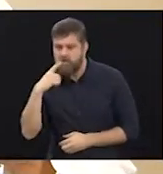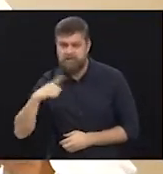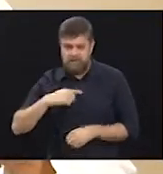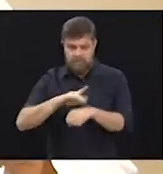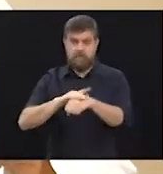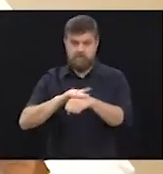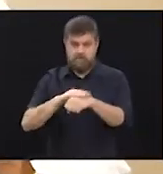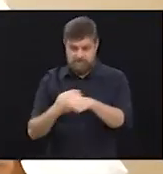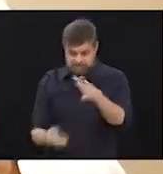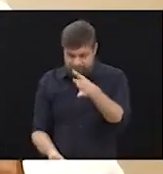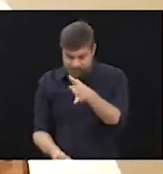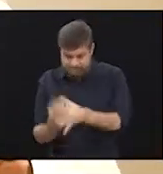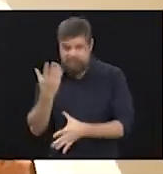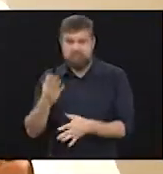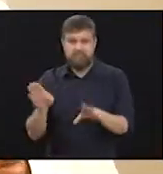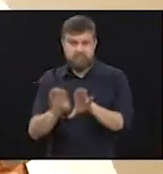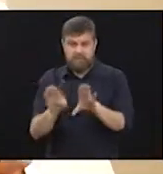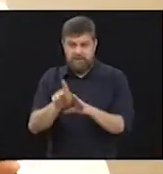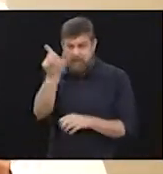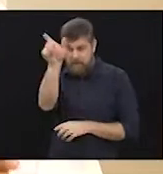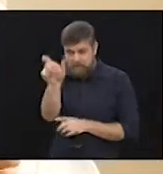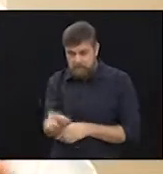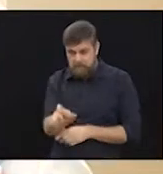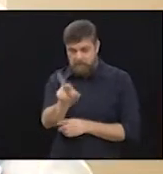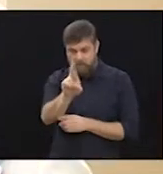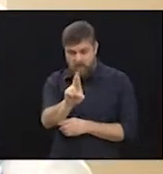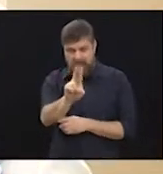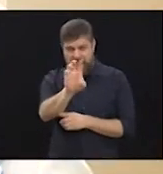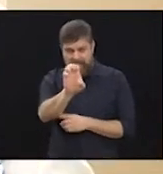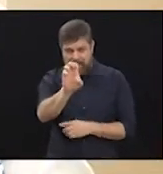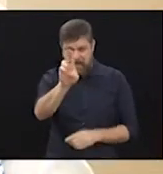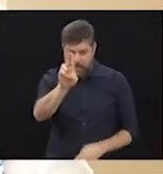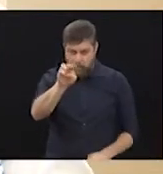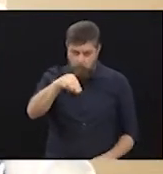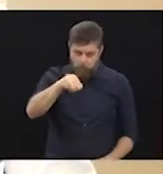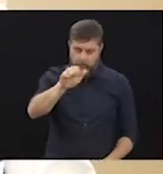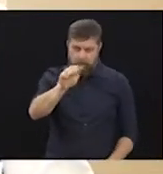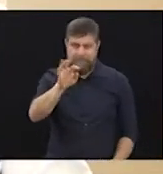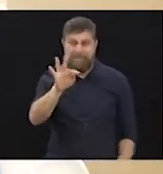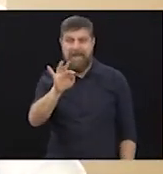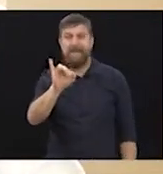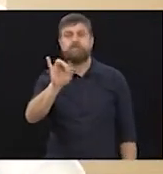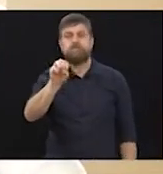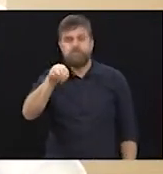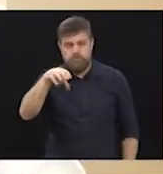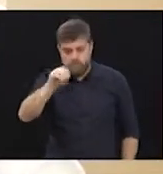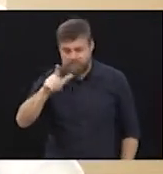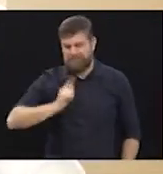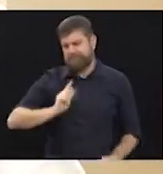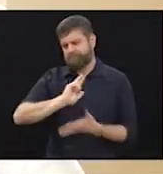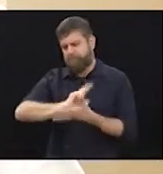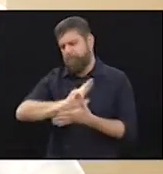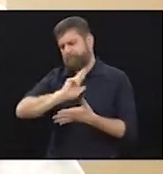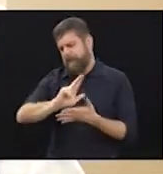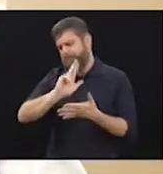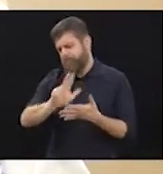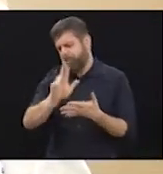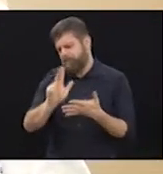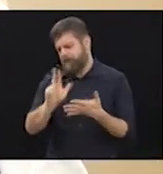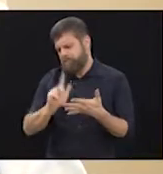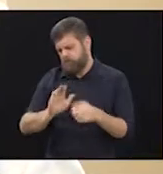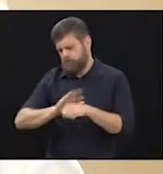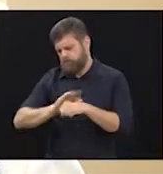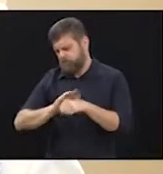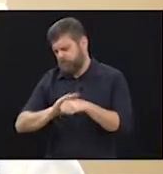apresentam artrite. Então, quem tem reumatismo pode ter uma doença autoimune, que aí tem artrite reumatóide, artrite psoriasica,